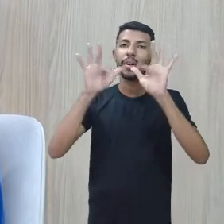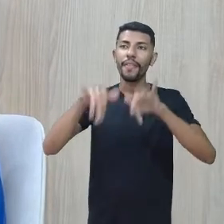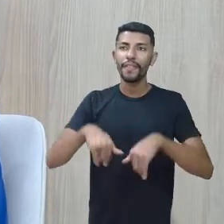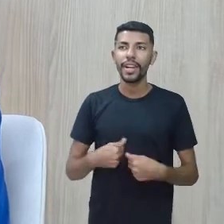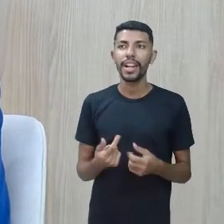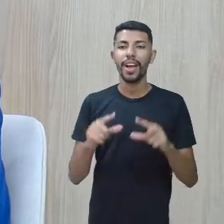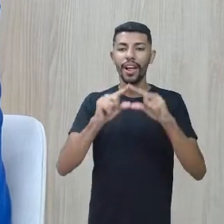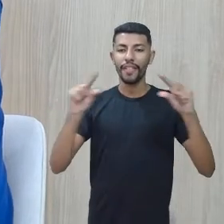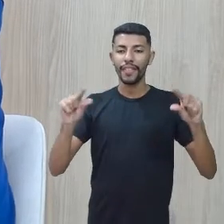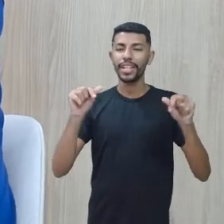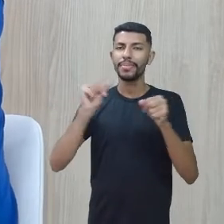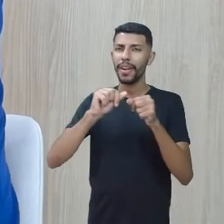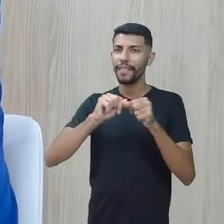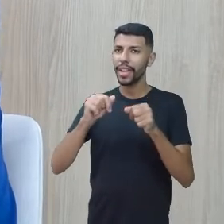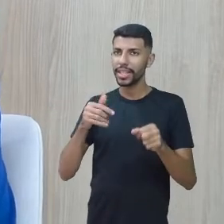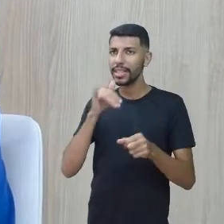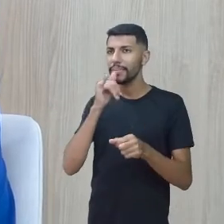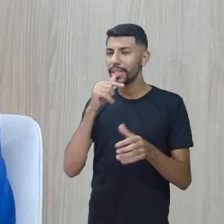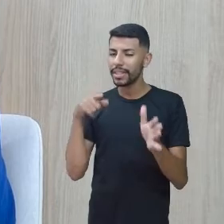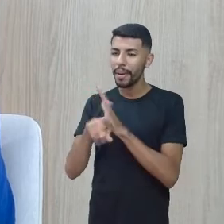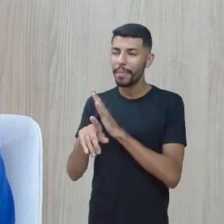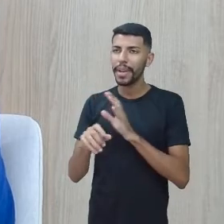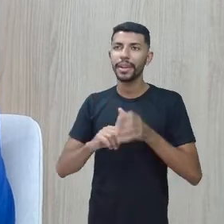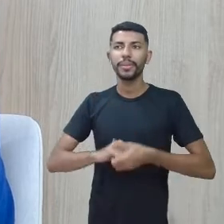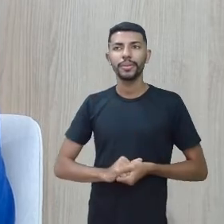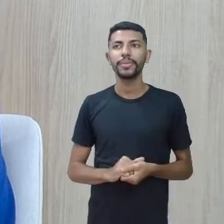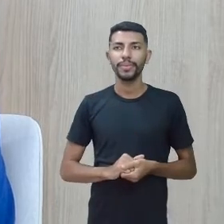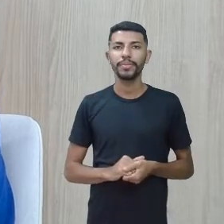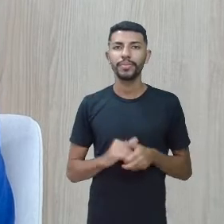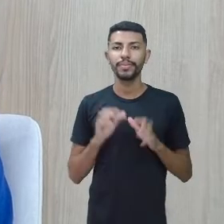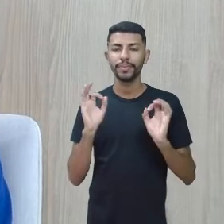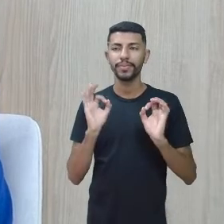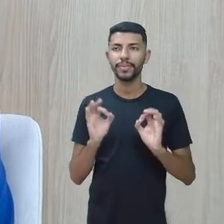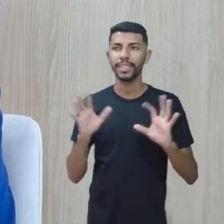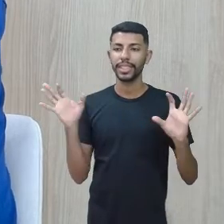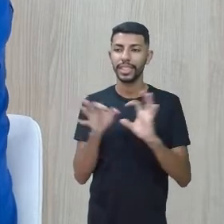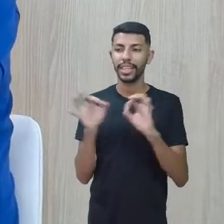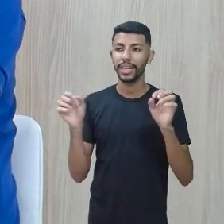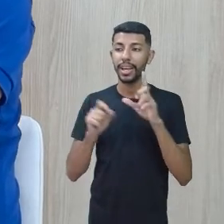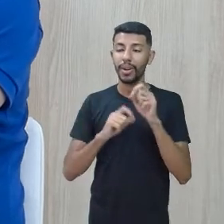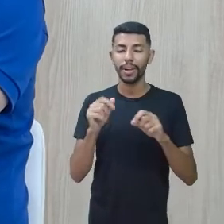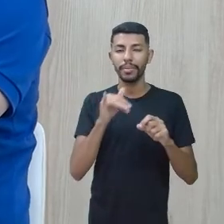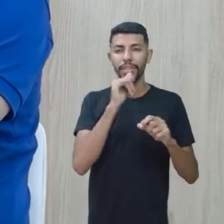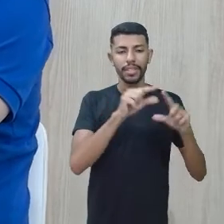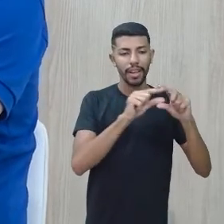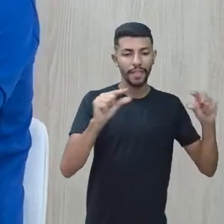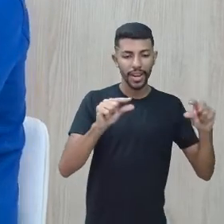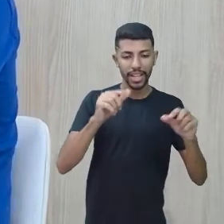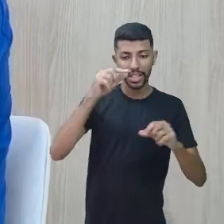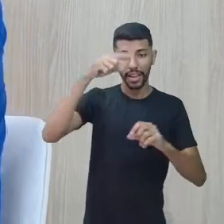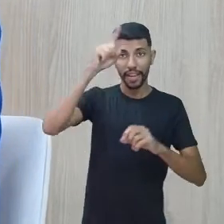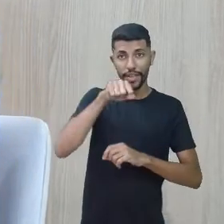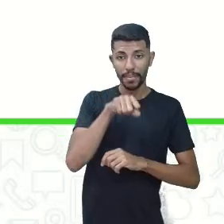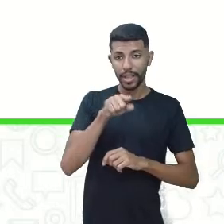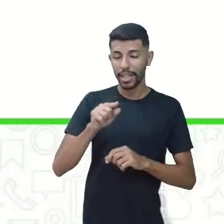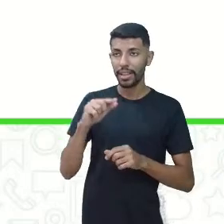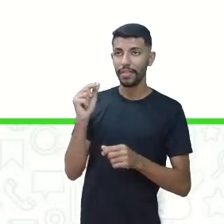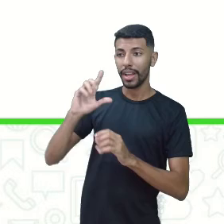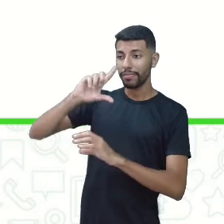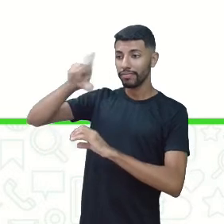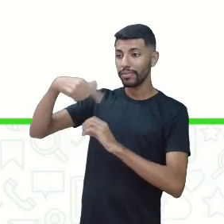frase para fazer esse question tag, ou seja, esse adendo que transforma uma frase afirmativa em interrogativa. Olha esse slide aí.